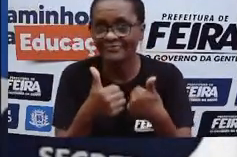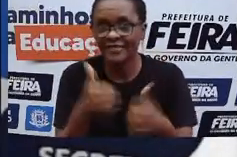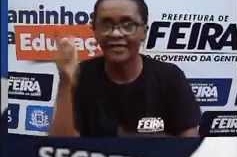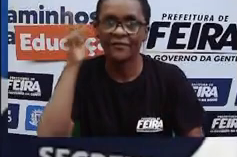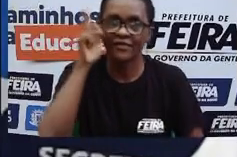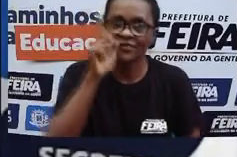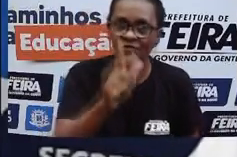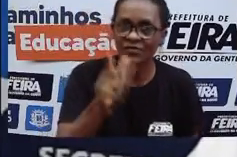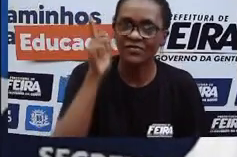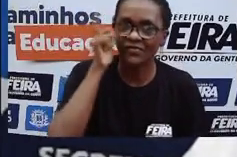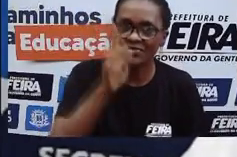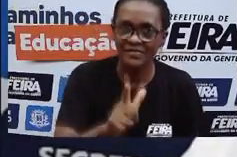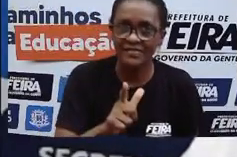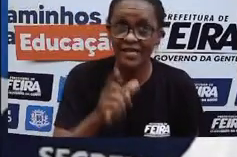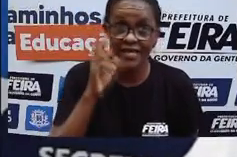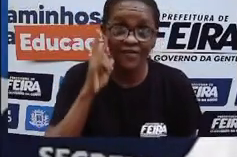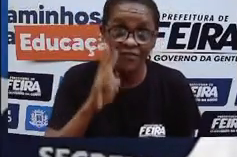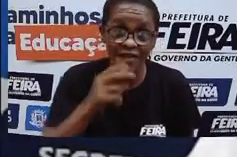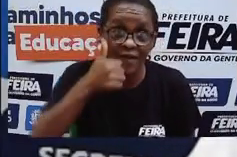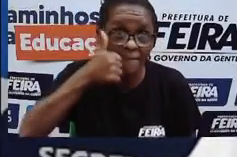visualizar, né?